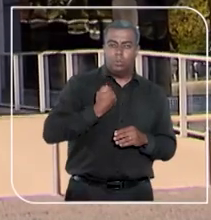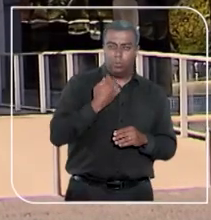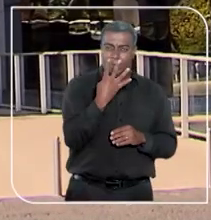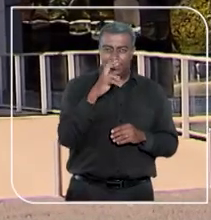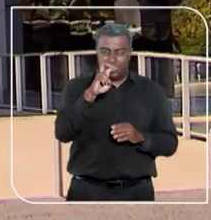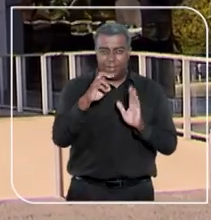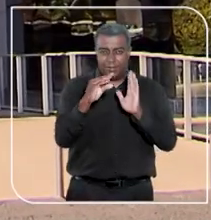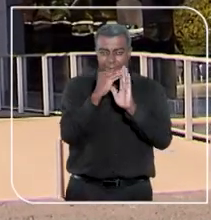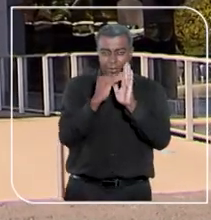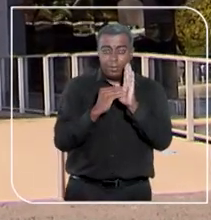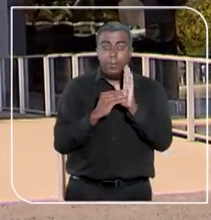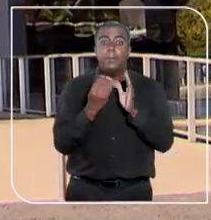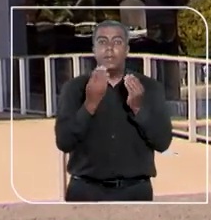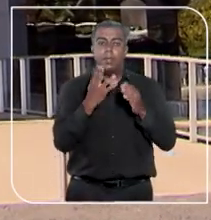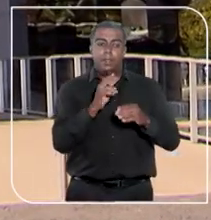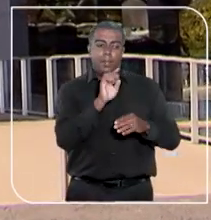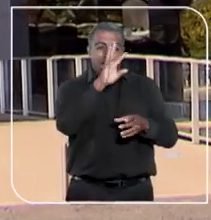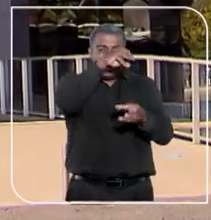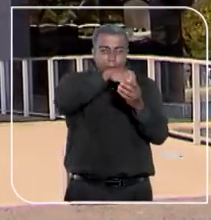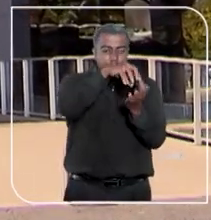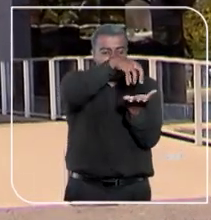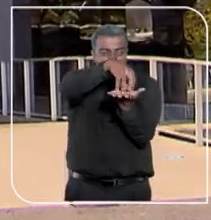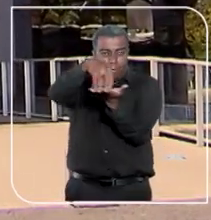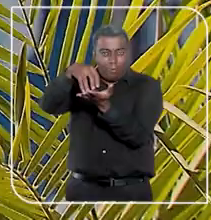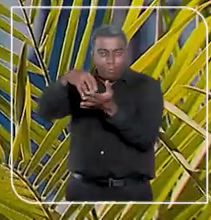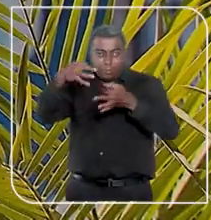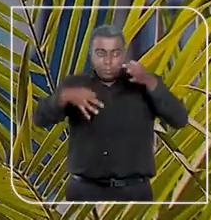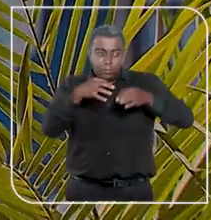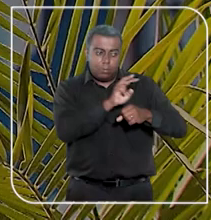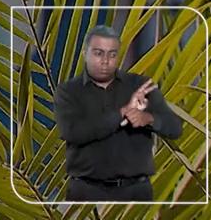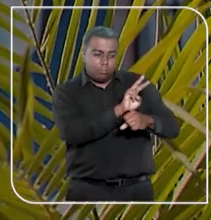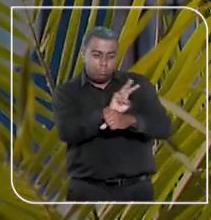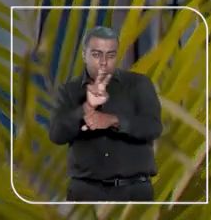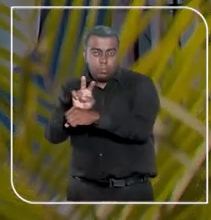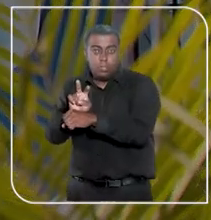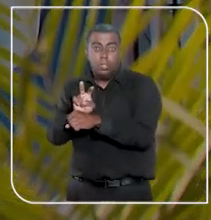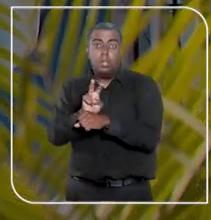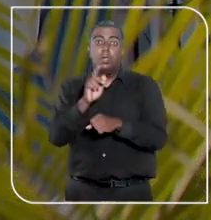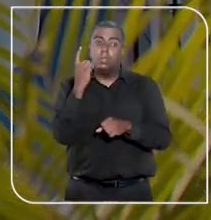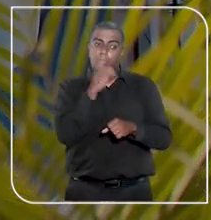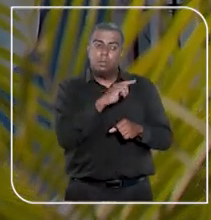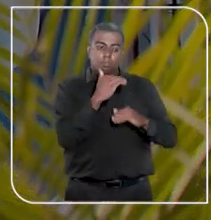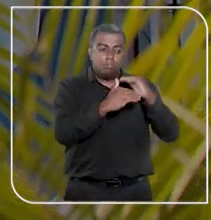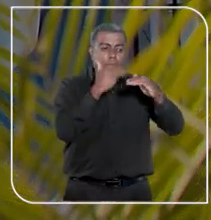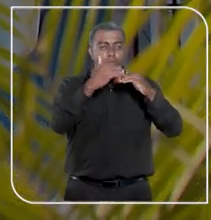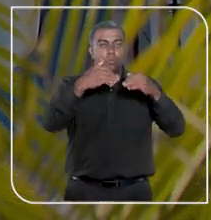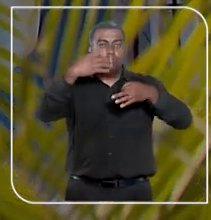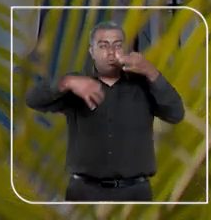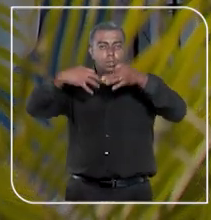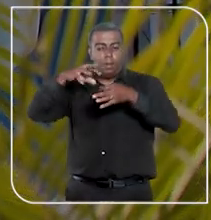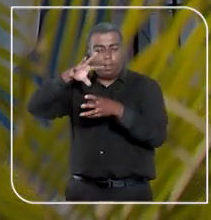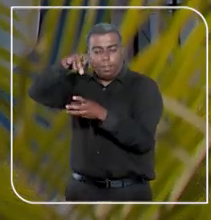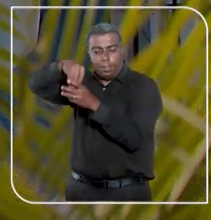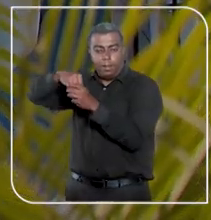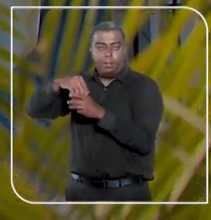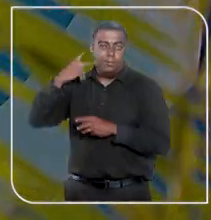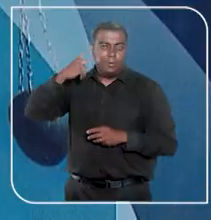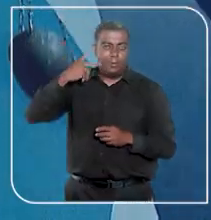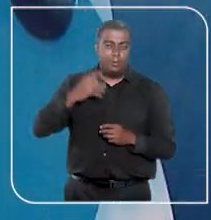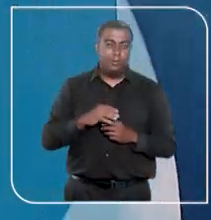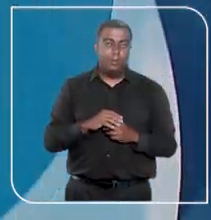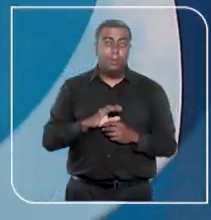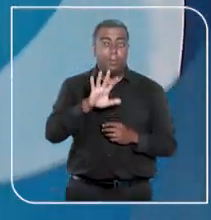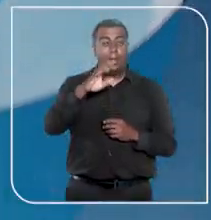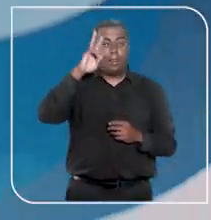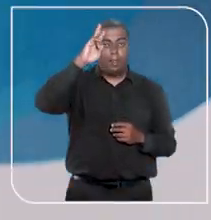como órgão de controle interno. A ele compete o promover o desenvolvimento da Justiça por meio de políticas judiciárias.